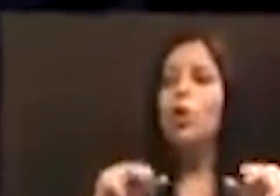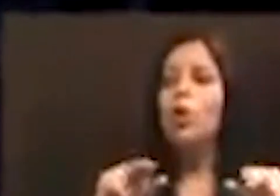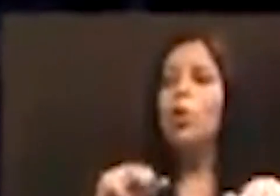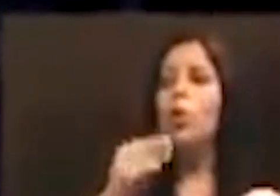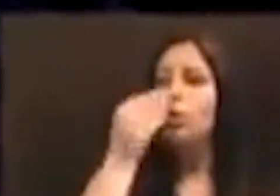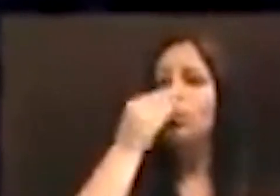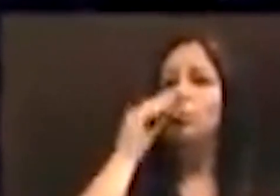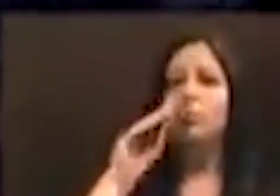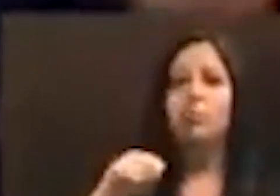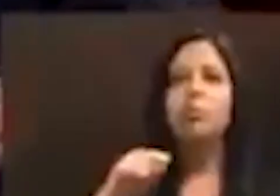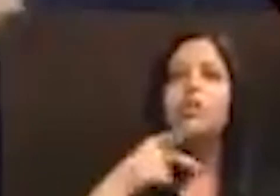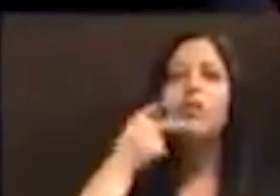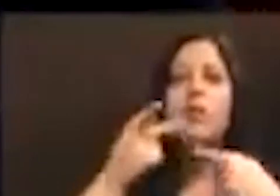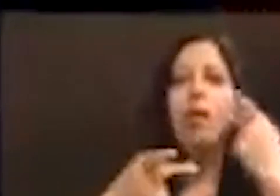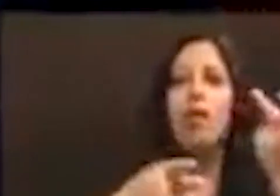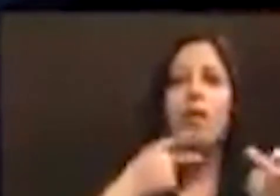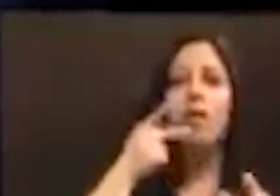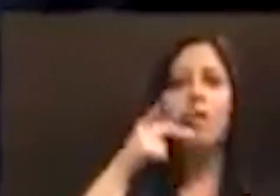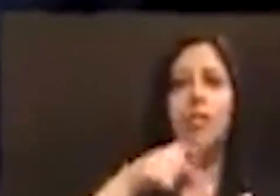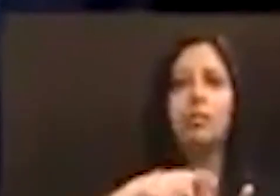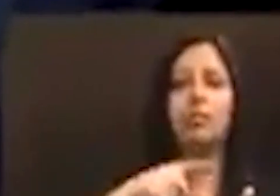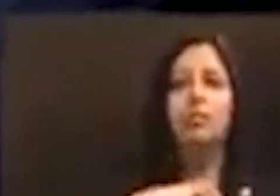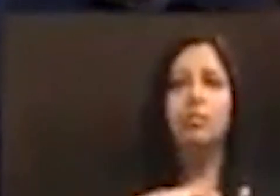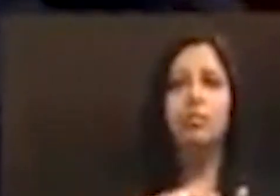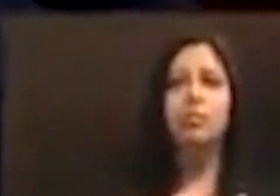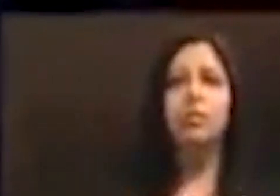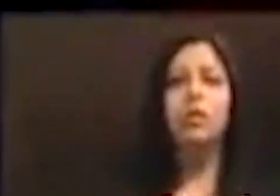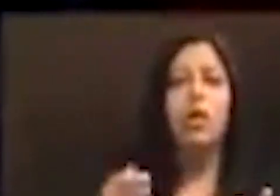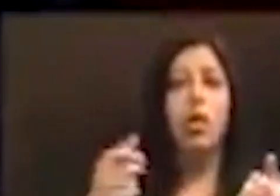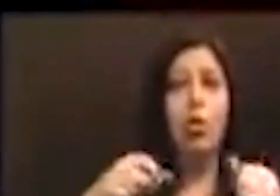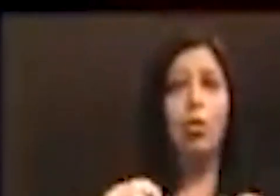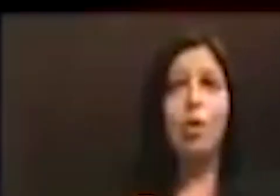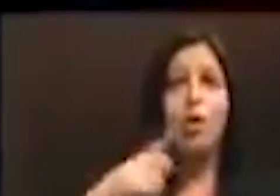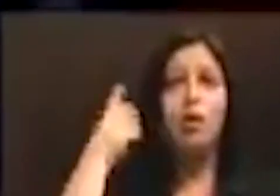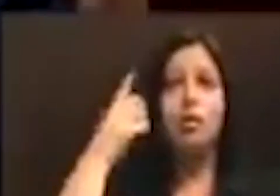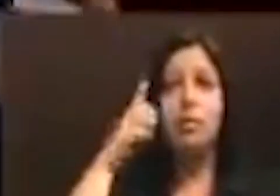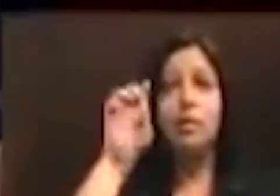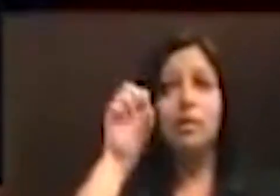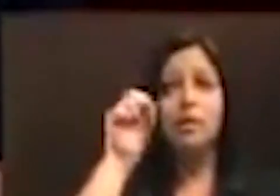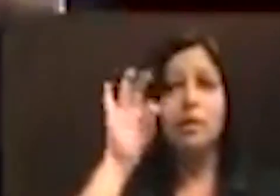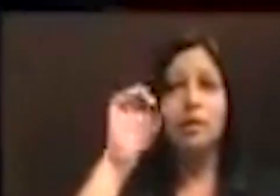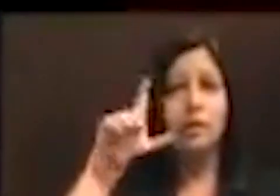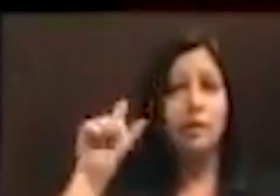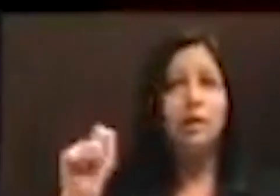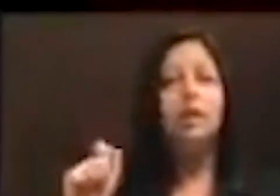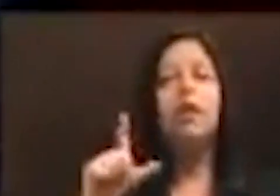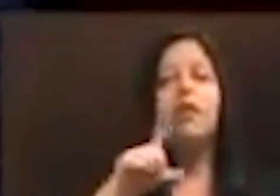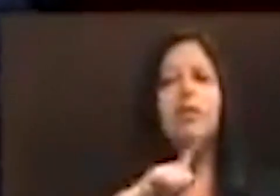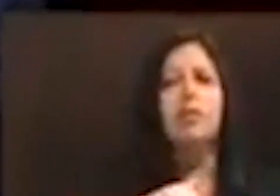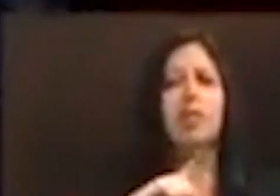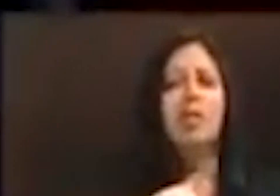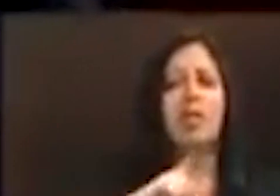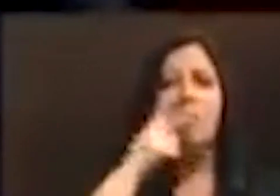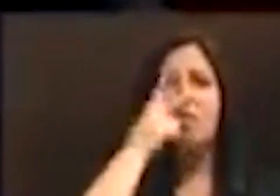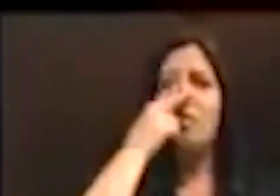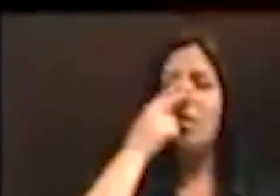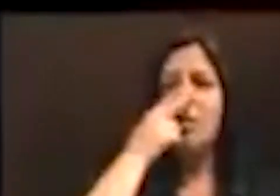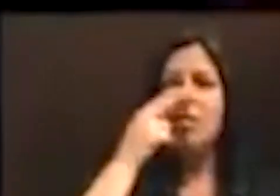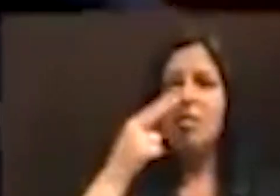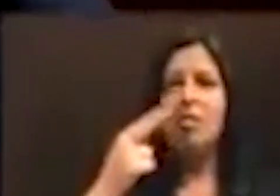de falar a verdade. E o pior de tudo, deputada Estela Farias, teve a ousadia,